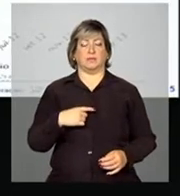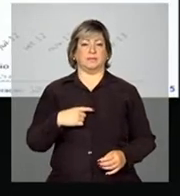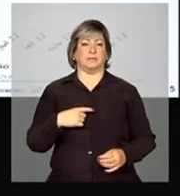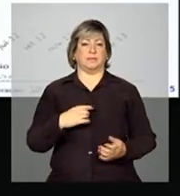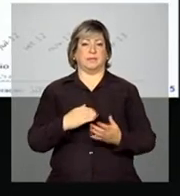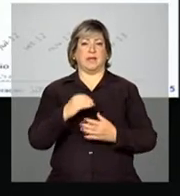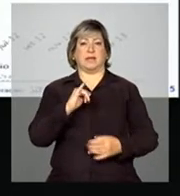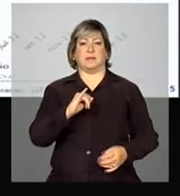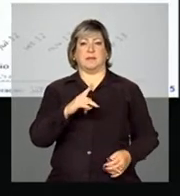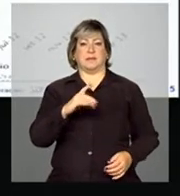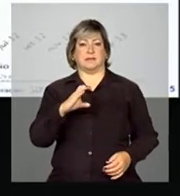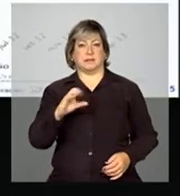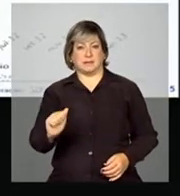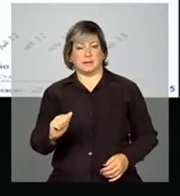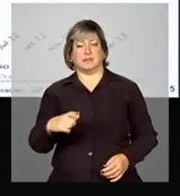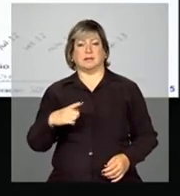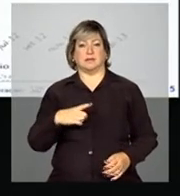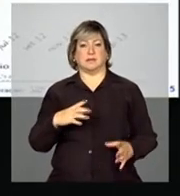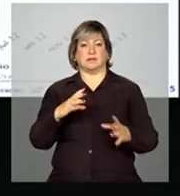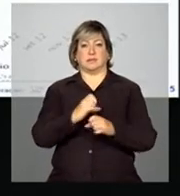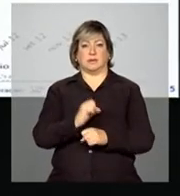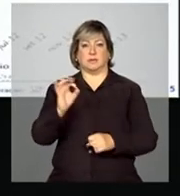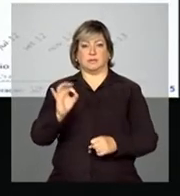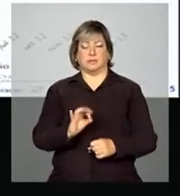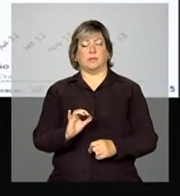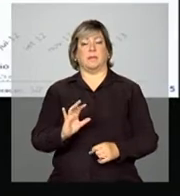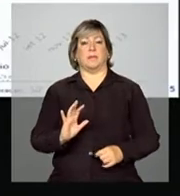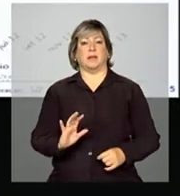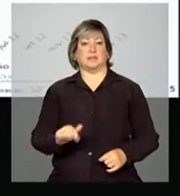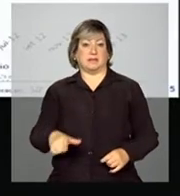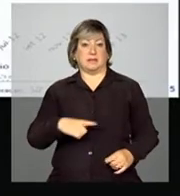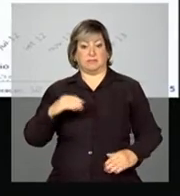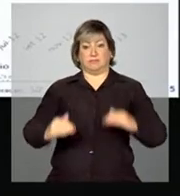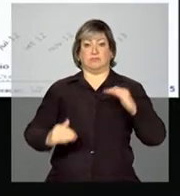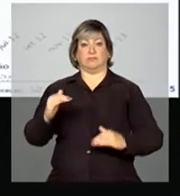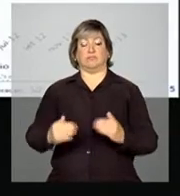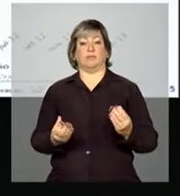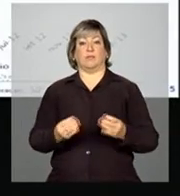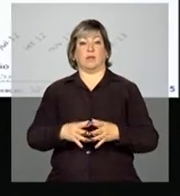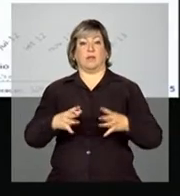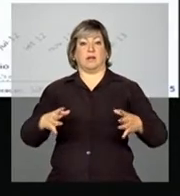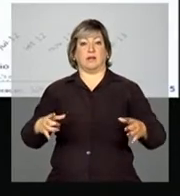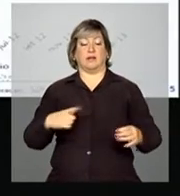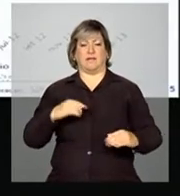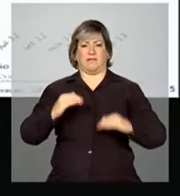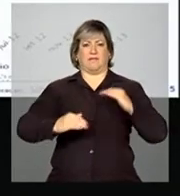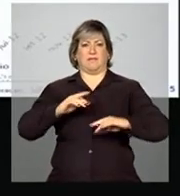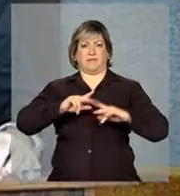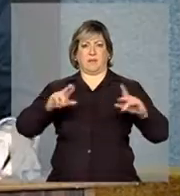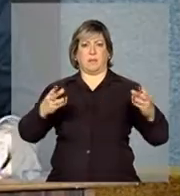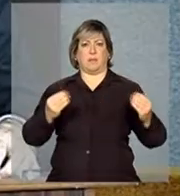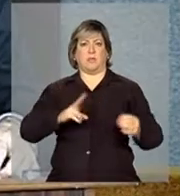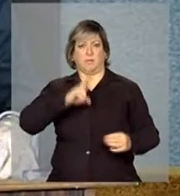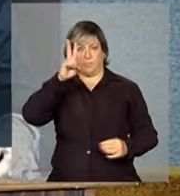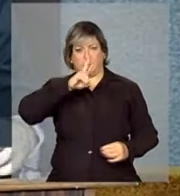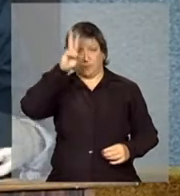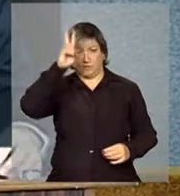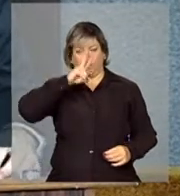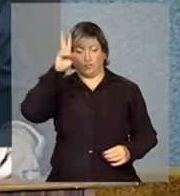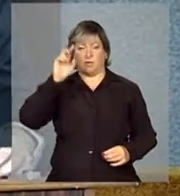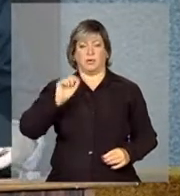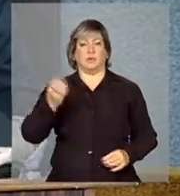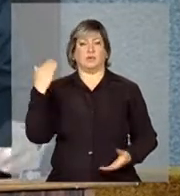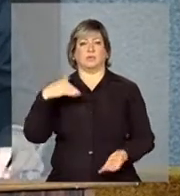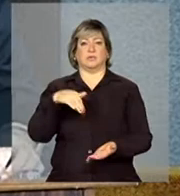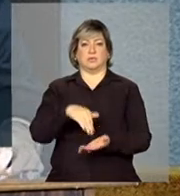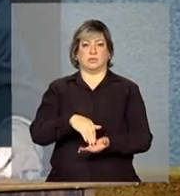IPCA, mas eles têm uma volatilidade muito grande. E, como a variação tem sido bastante acentuada nos últimos